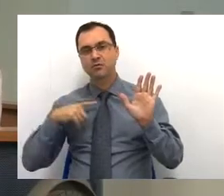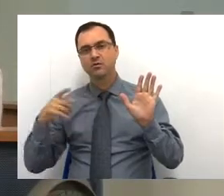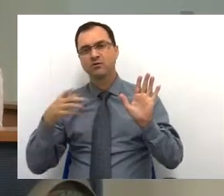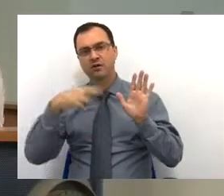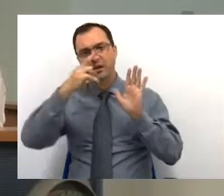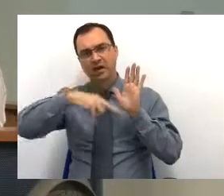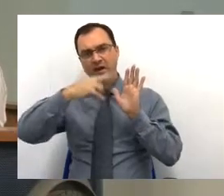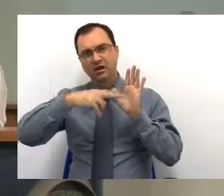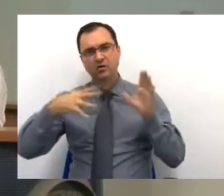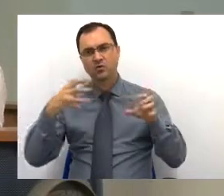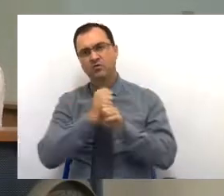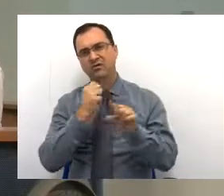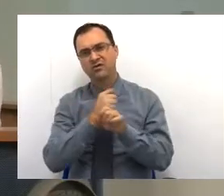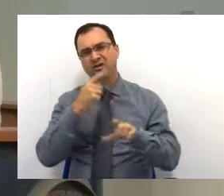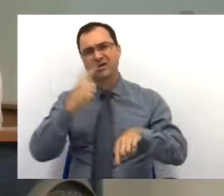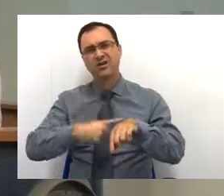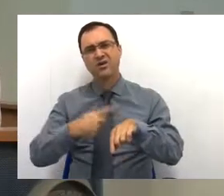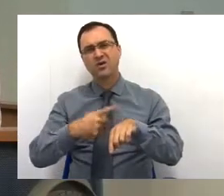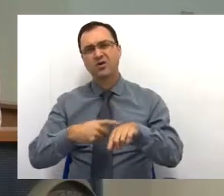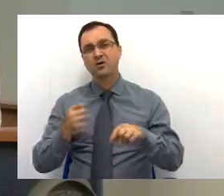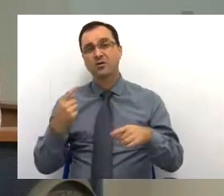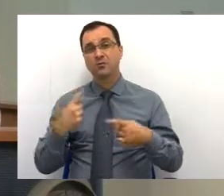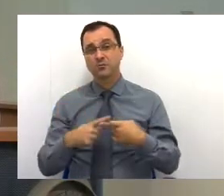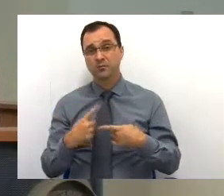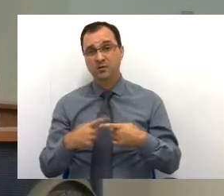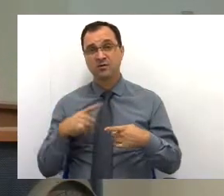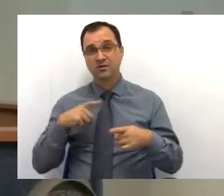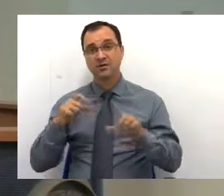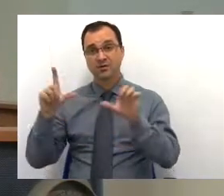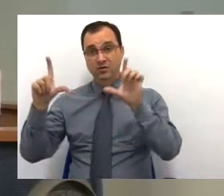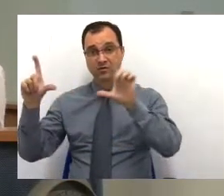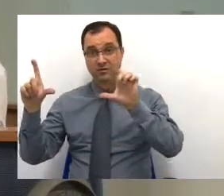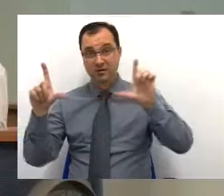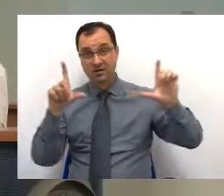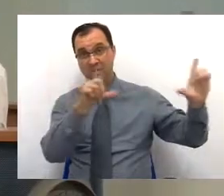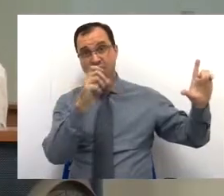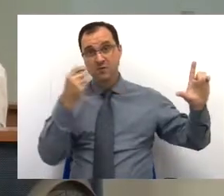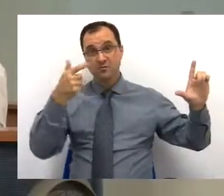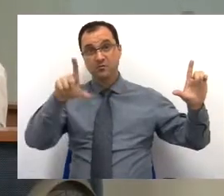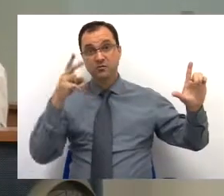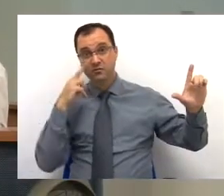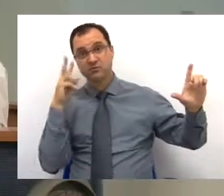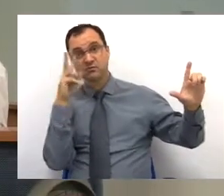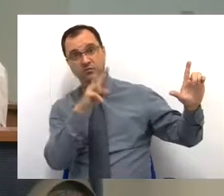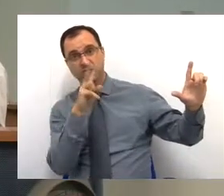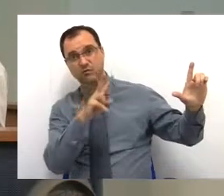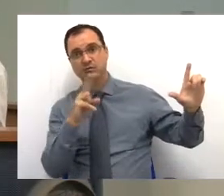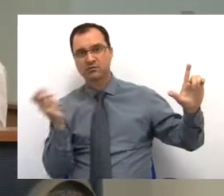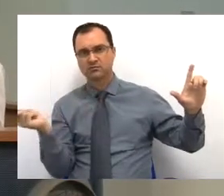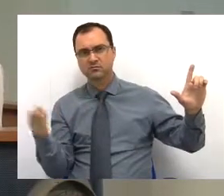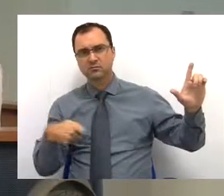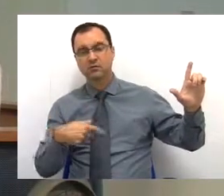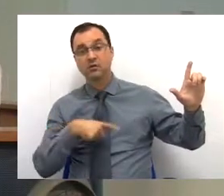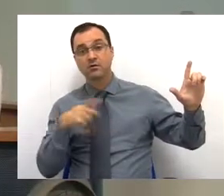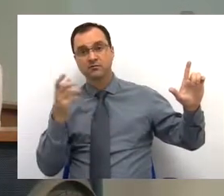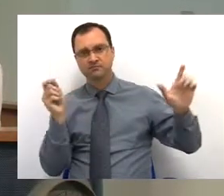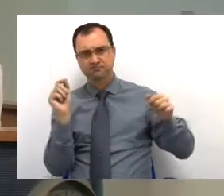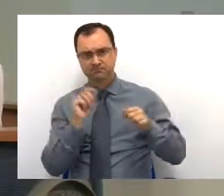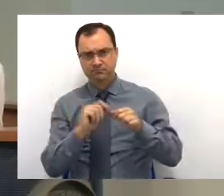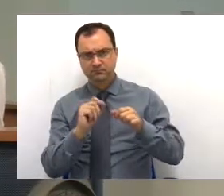fazer a leitura dos valores agora, porque nós temos um outro slide que fica mais fácil da visualização. Mas fizemos